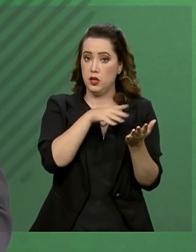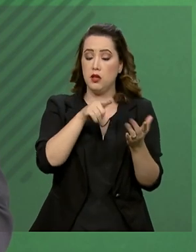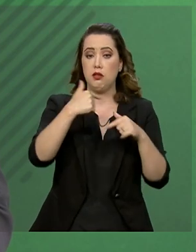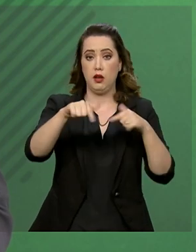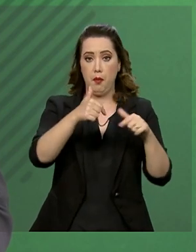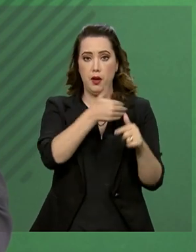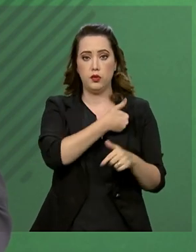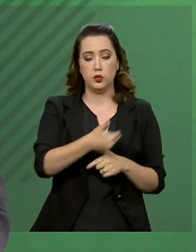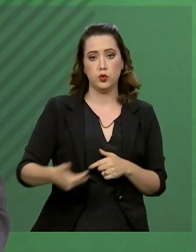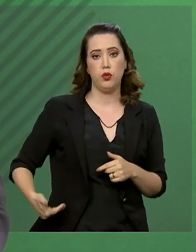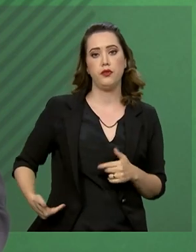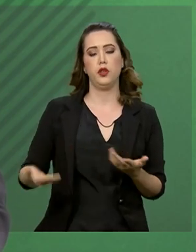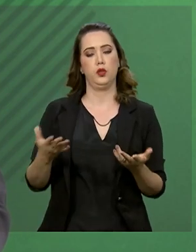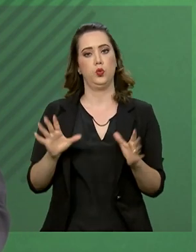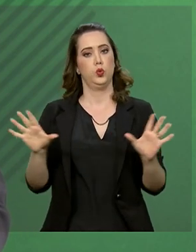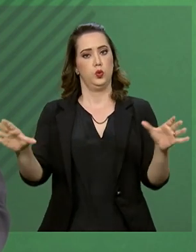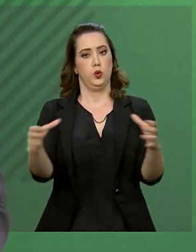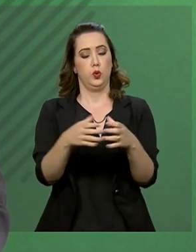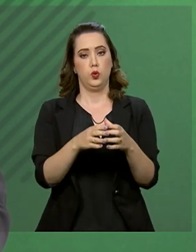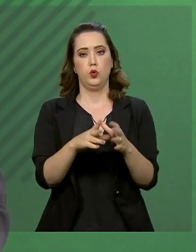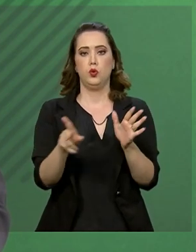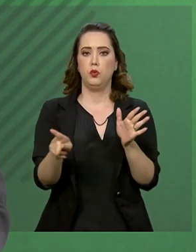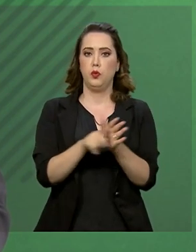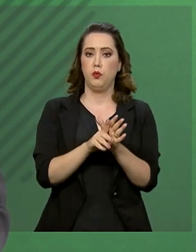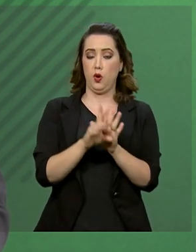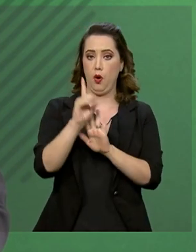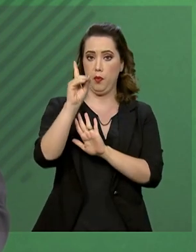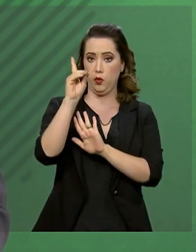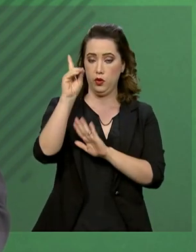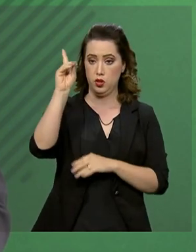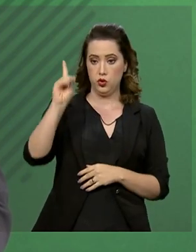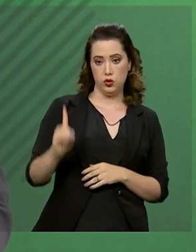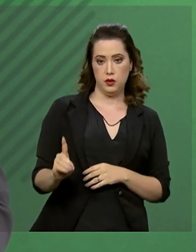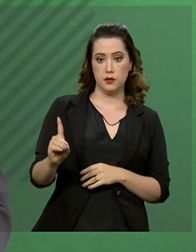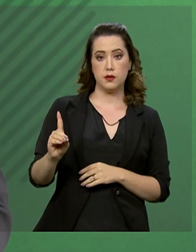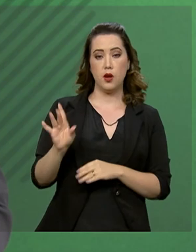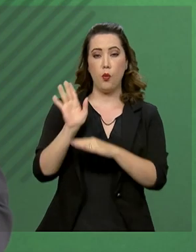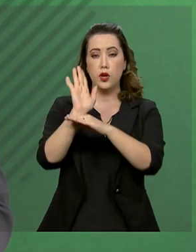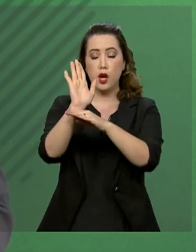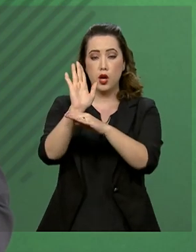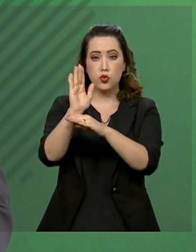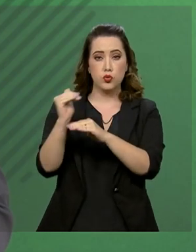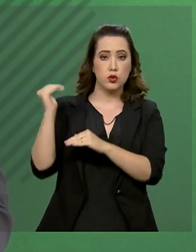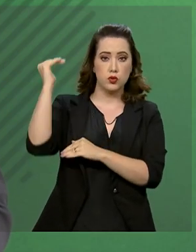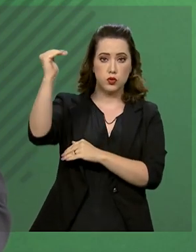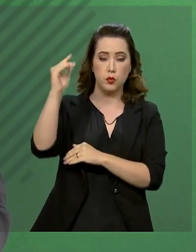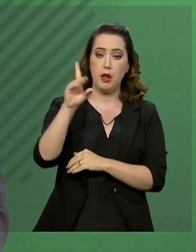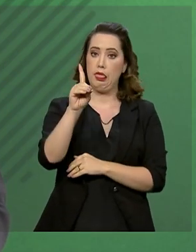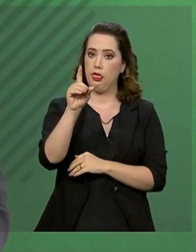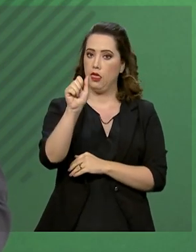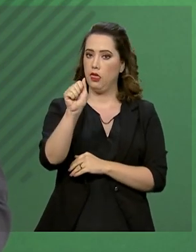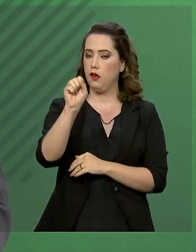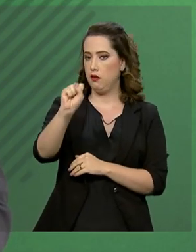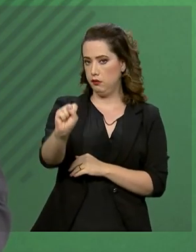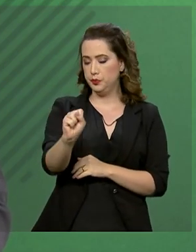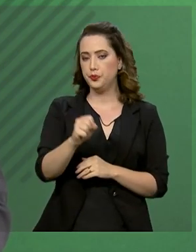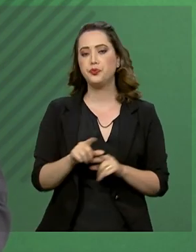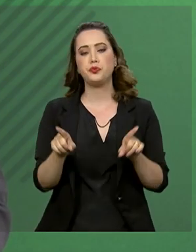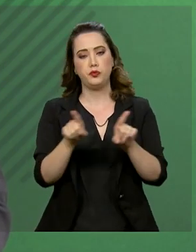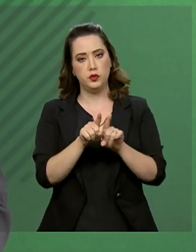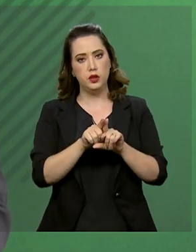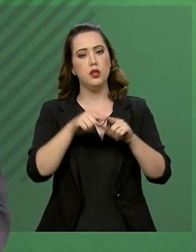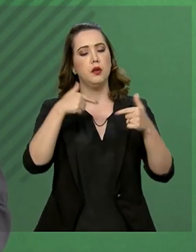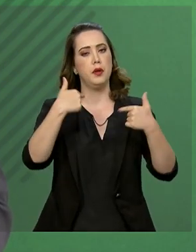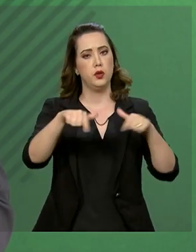comissão do Grupo Direção e Assessoramento Superior, os chamados DAS, e das